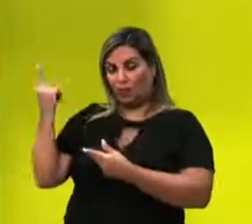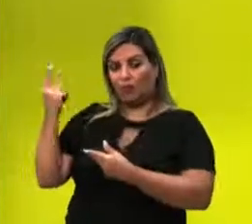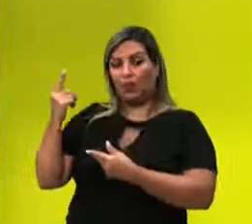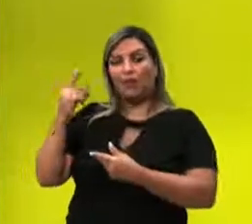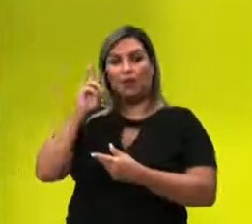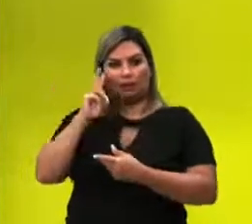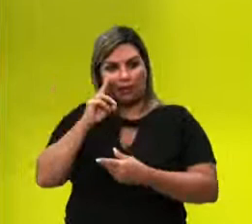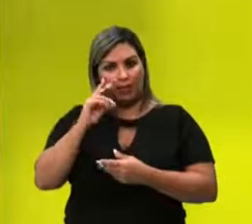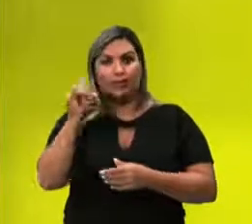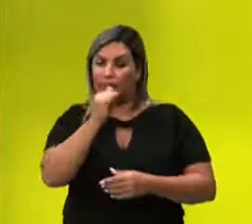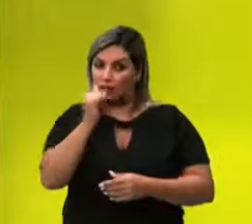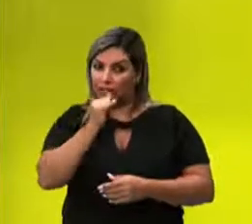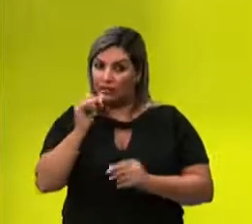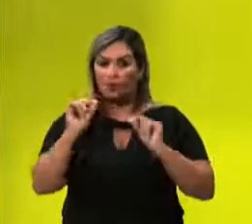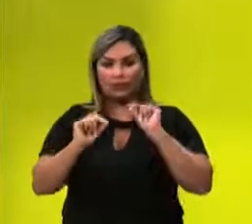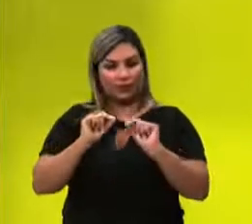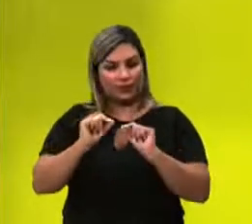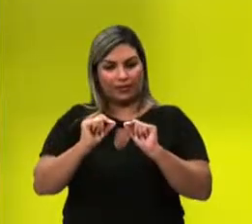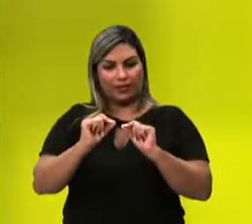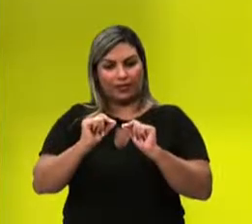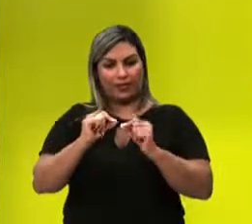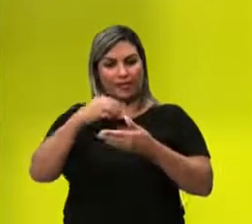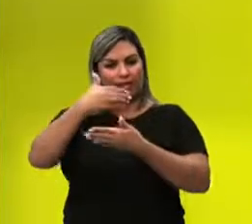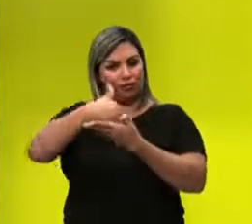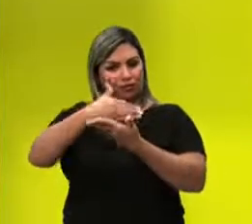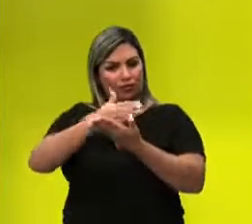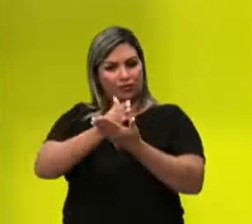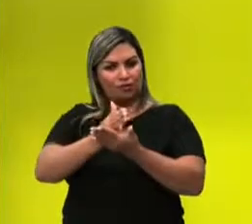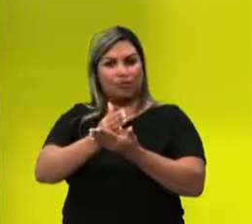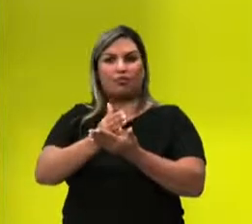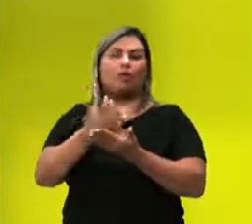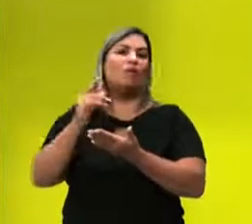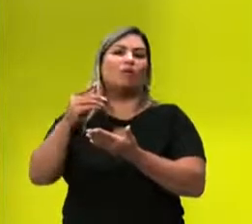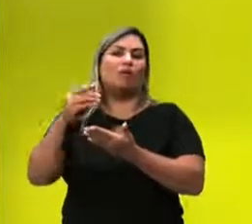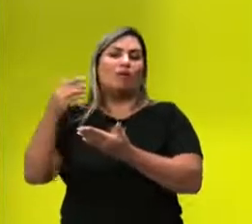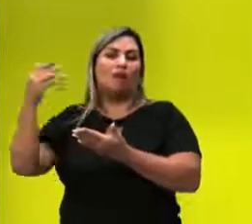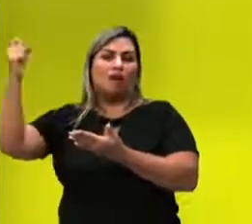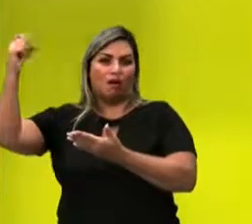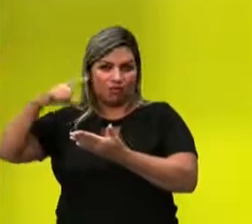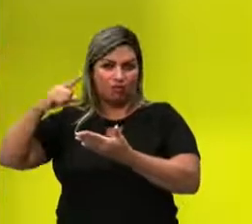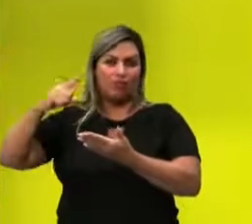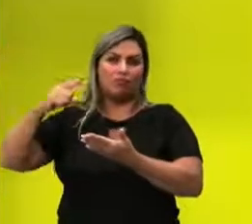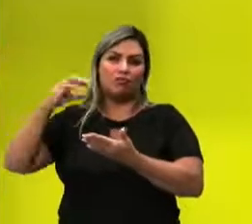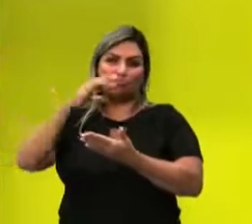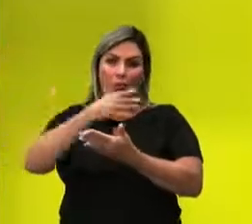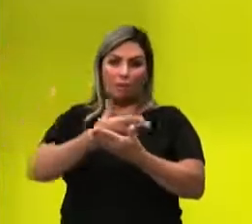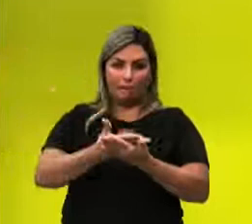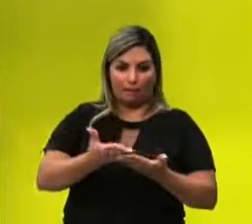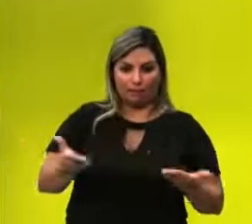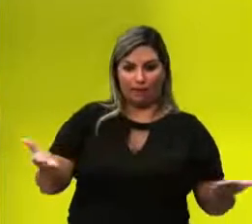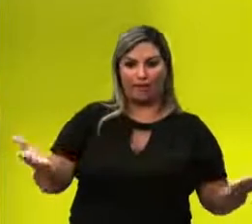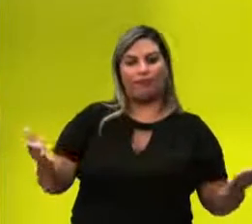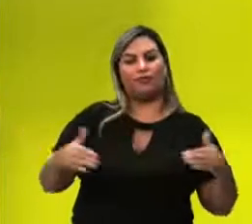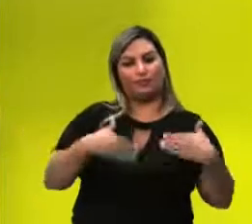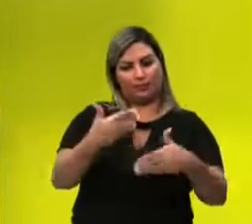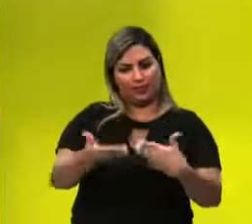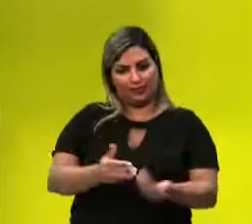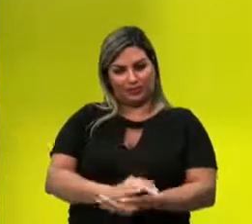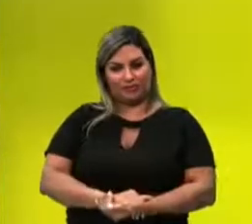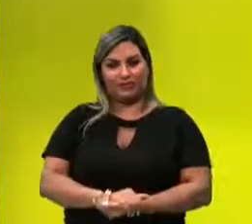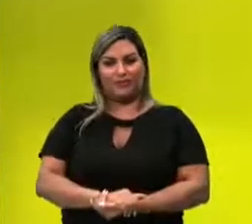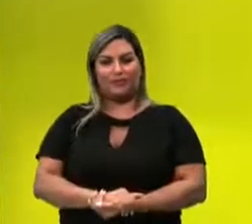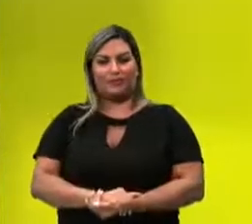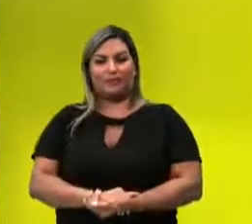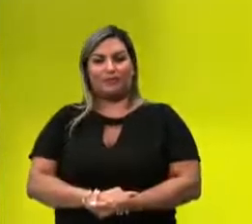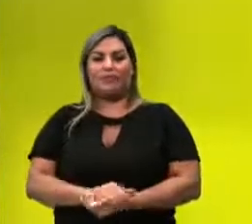parte dessa energia, ela é dissipada, perdida. Por exemplo, na forma de calor, ao longo desse processo,